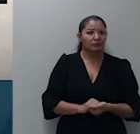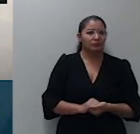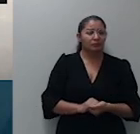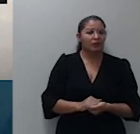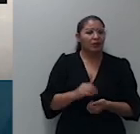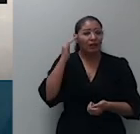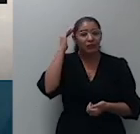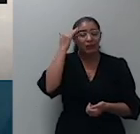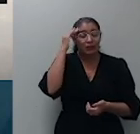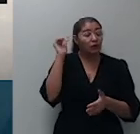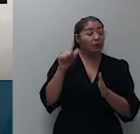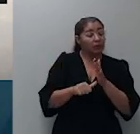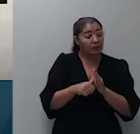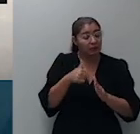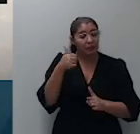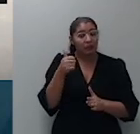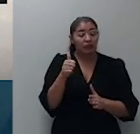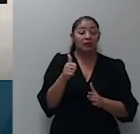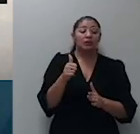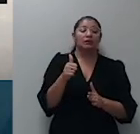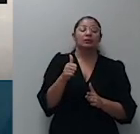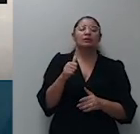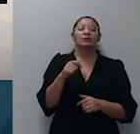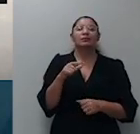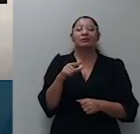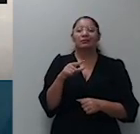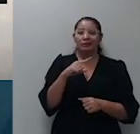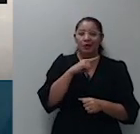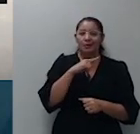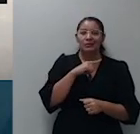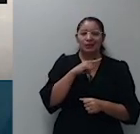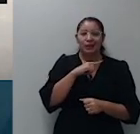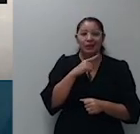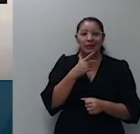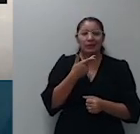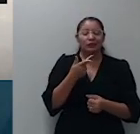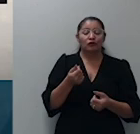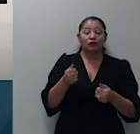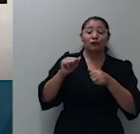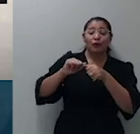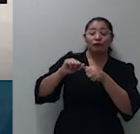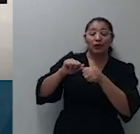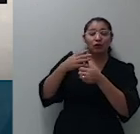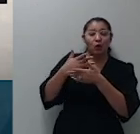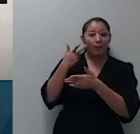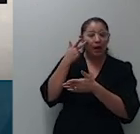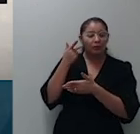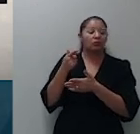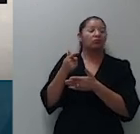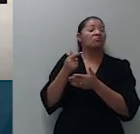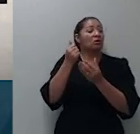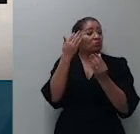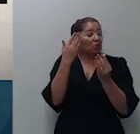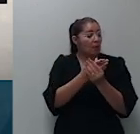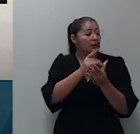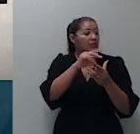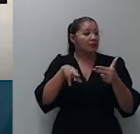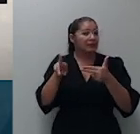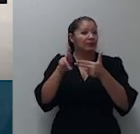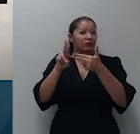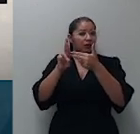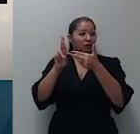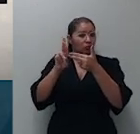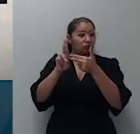temos que admitir ou não no feito que é o objeto principal do recurso como também entende o eminente